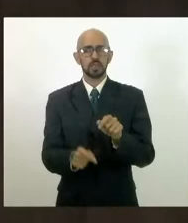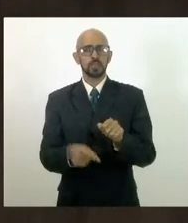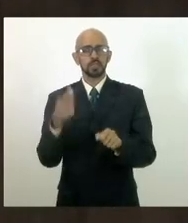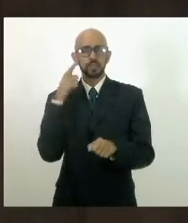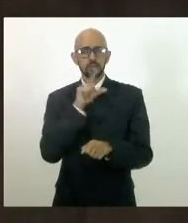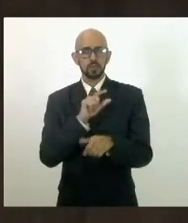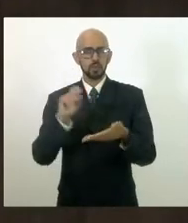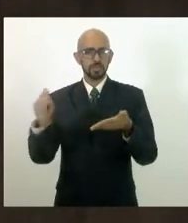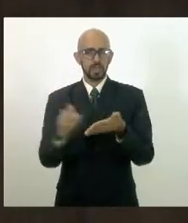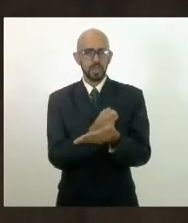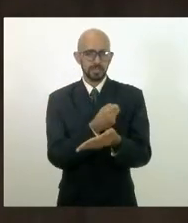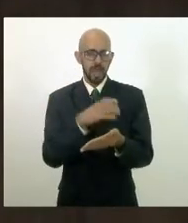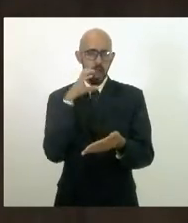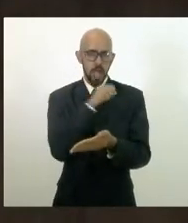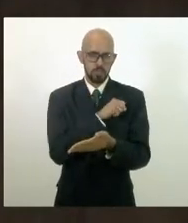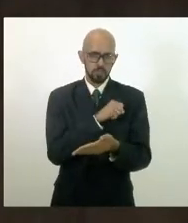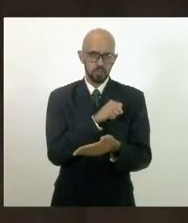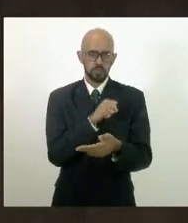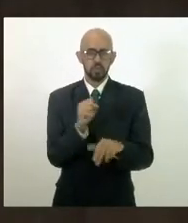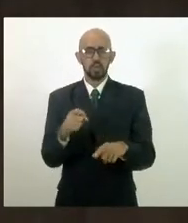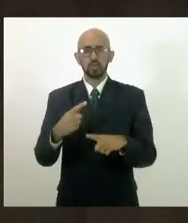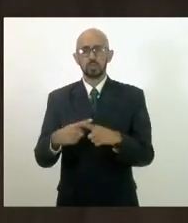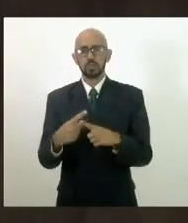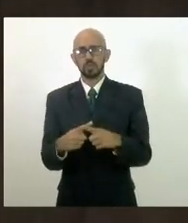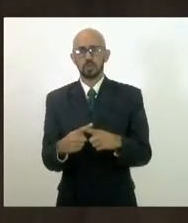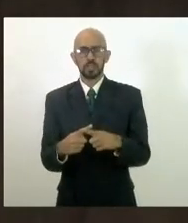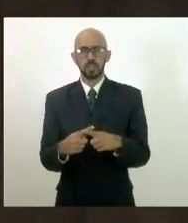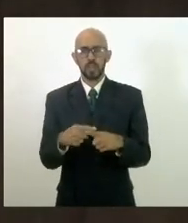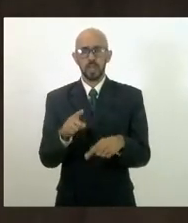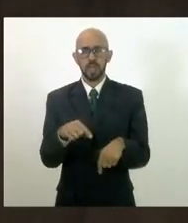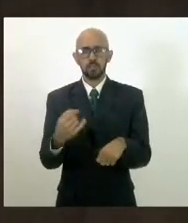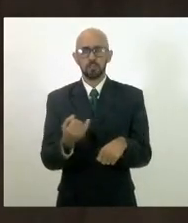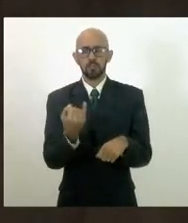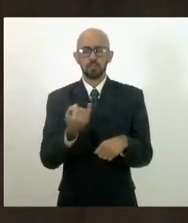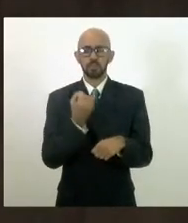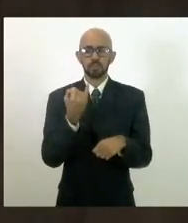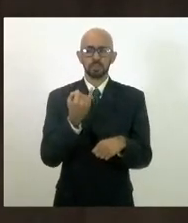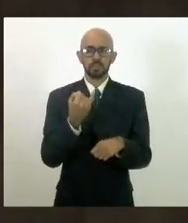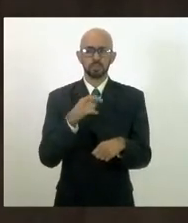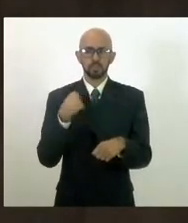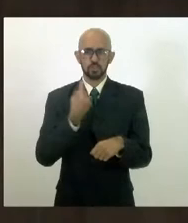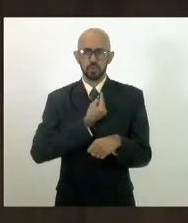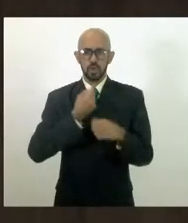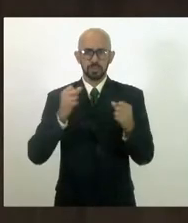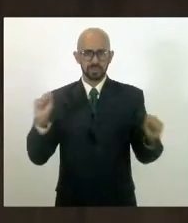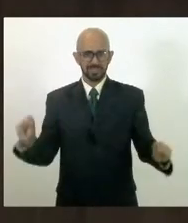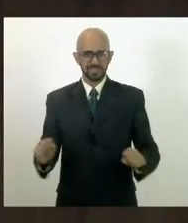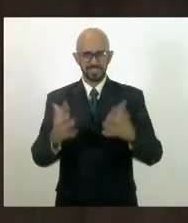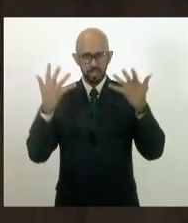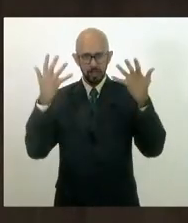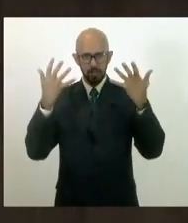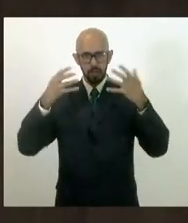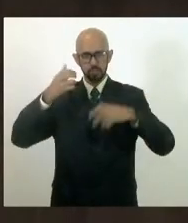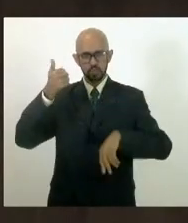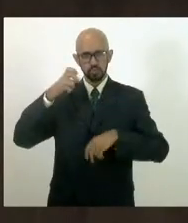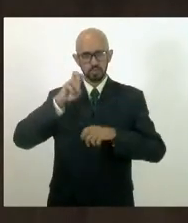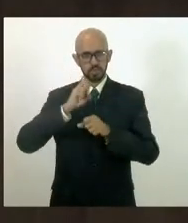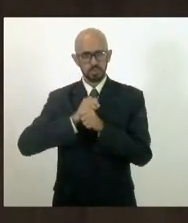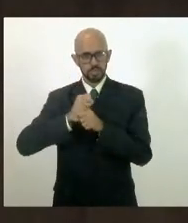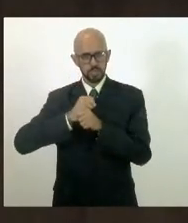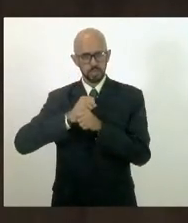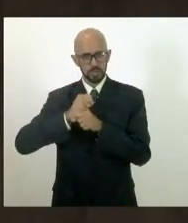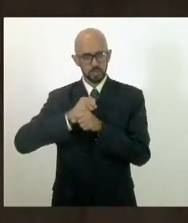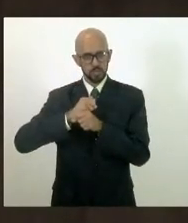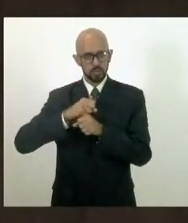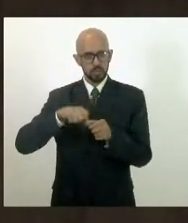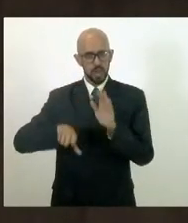recorde. A gente falava aqui o quanto que é importante a gente celebrar os 15 anos da Lei